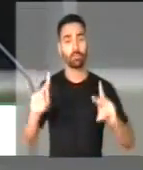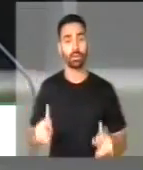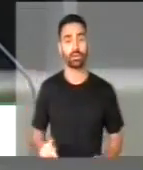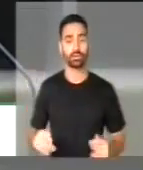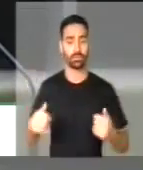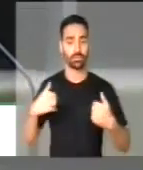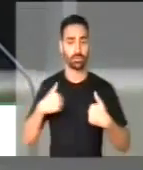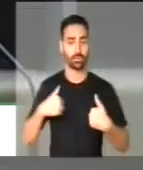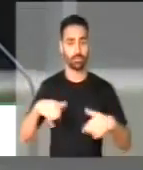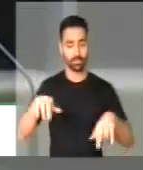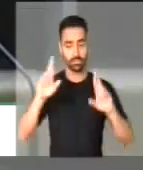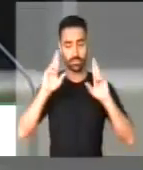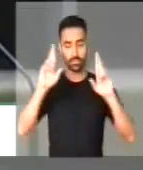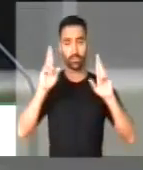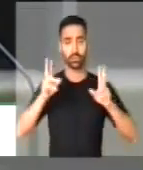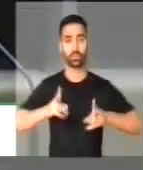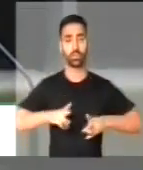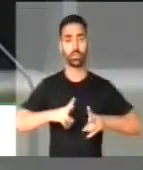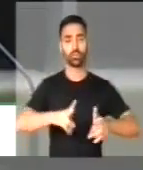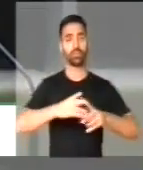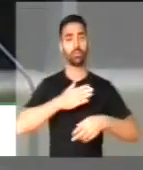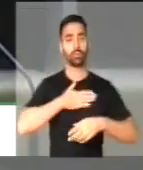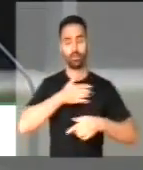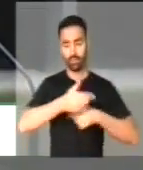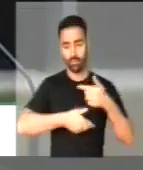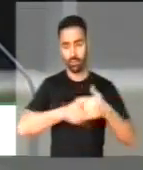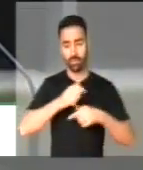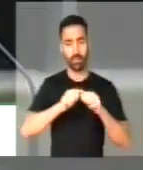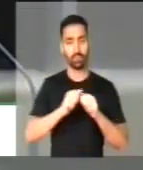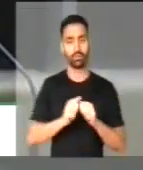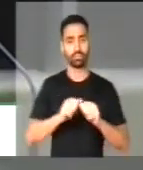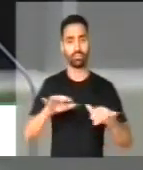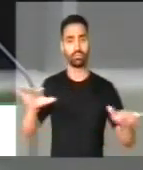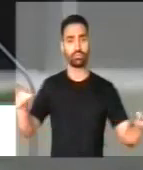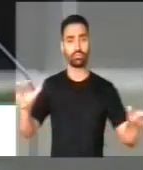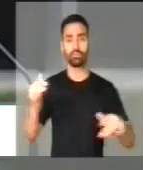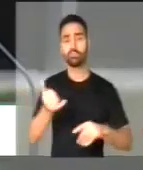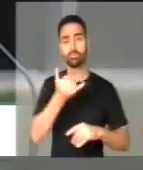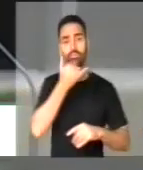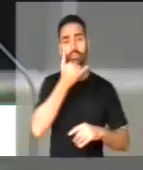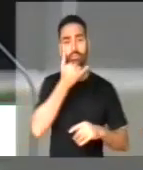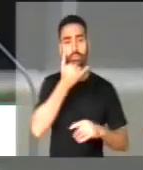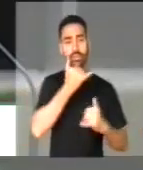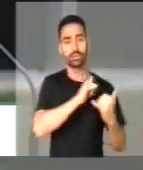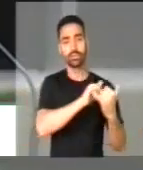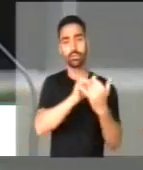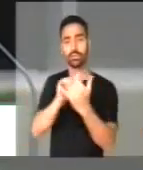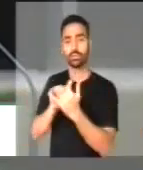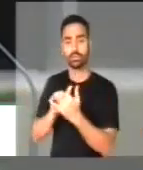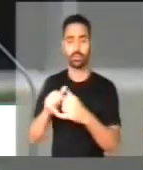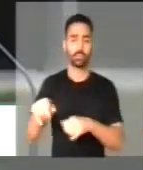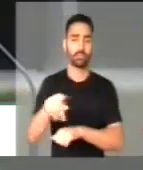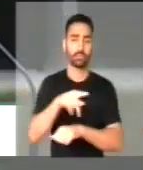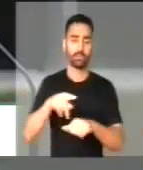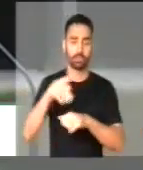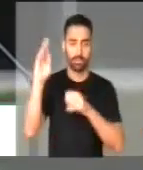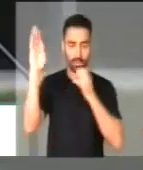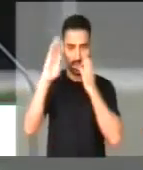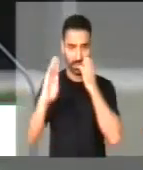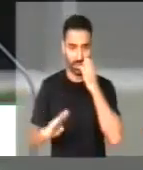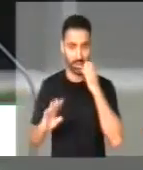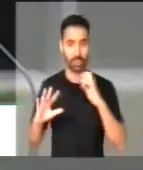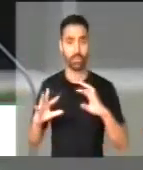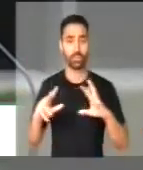poder continuar meu trabalho disseminando o perdão por todo o país quando for